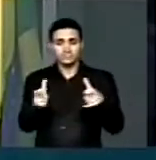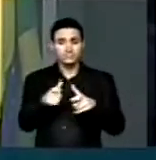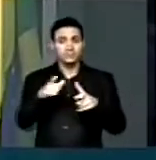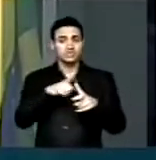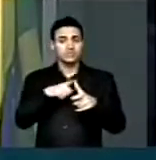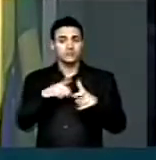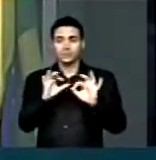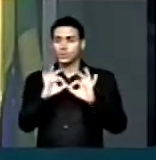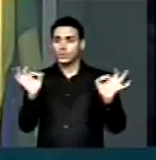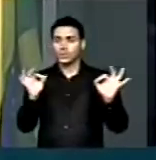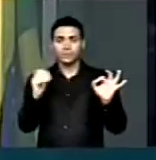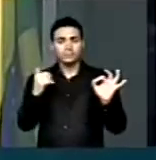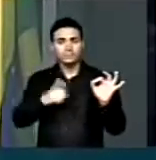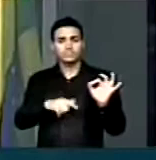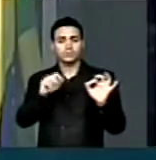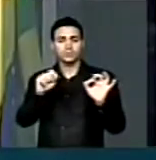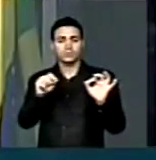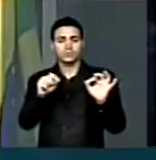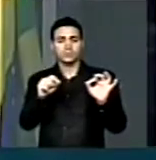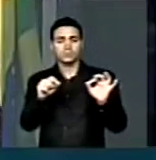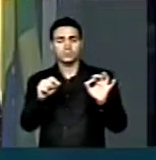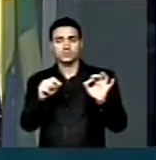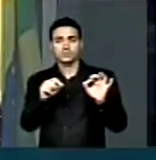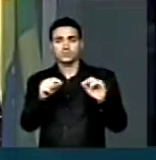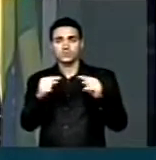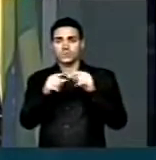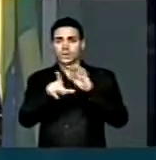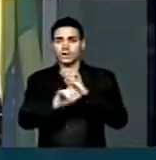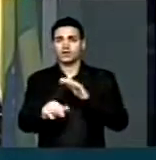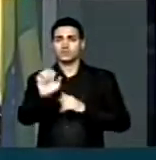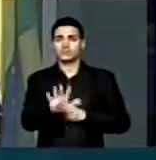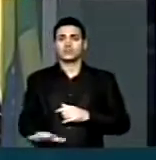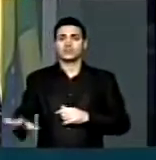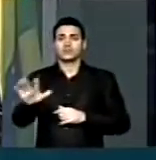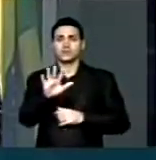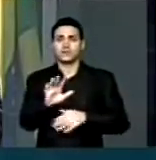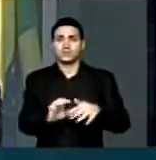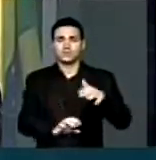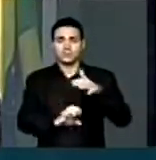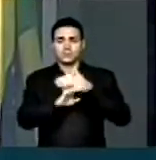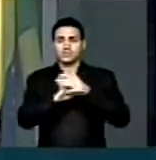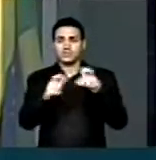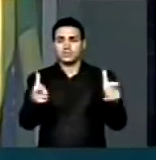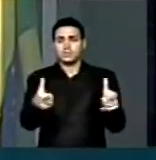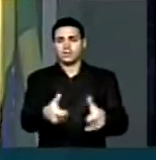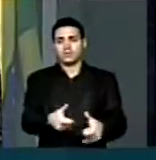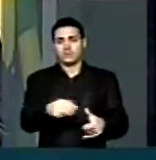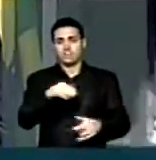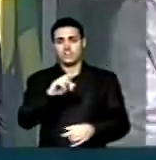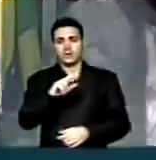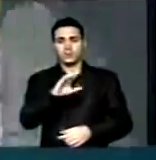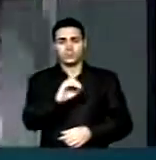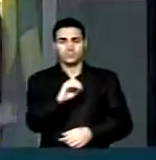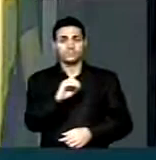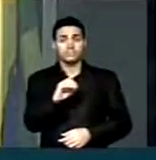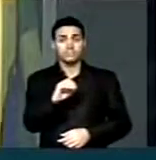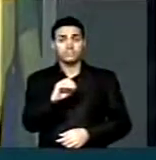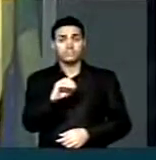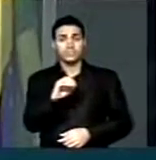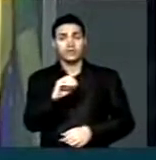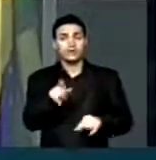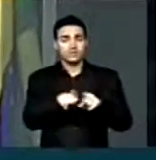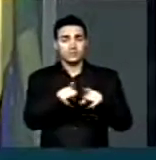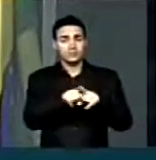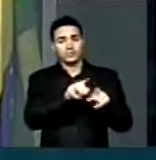vantagens adicionais às que estão na lei geral da micro e pequena empresa. Senhor presidente, o teto e o